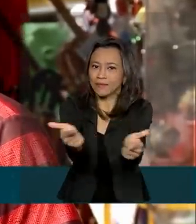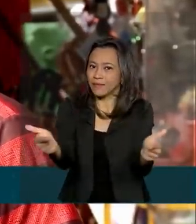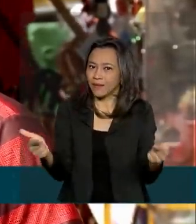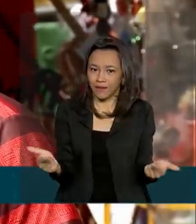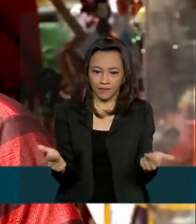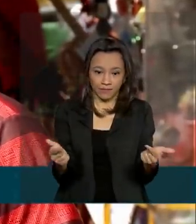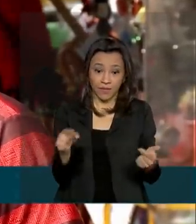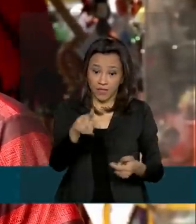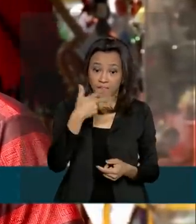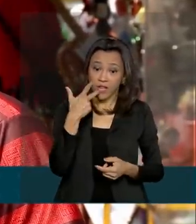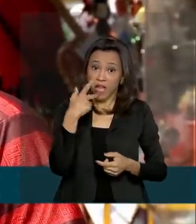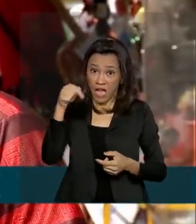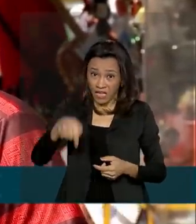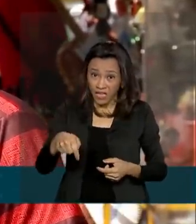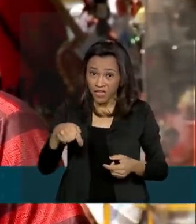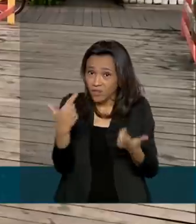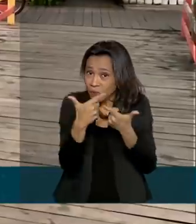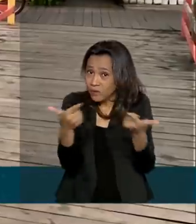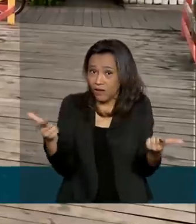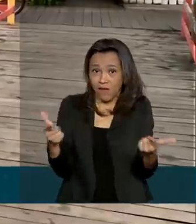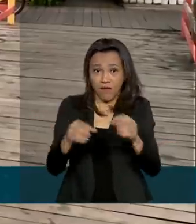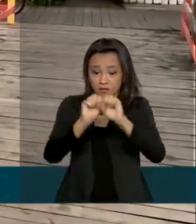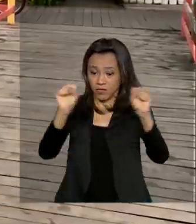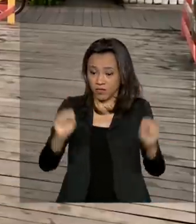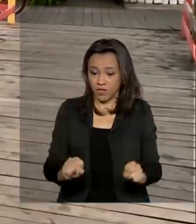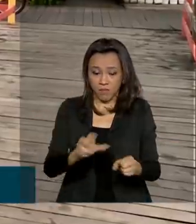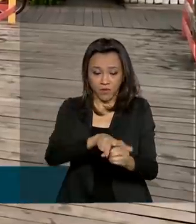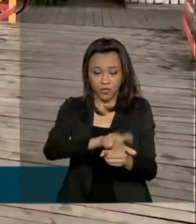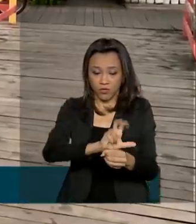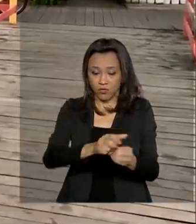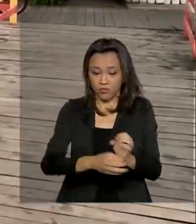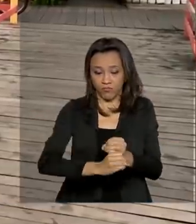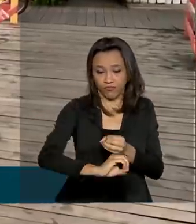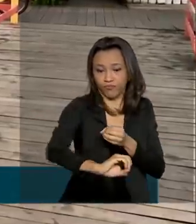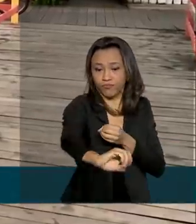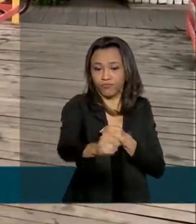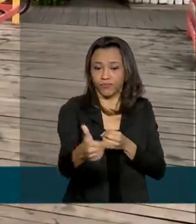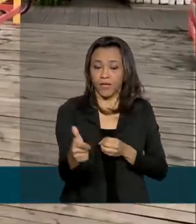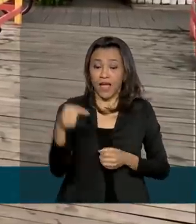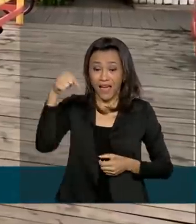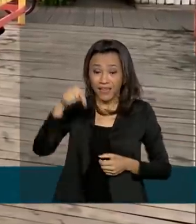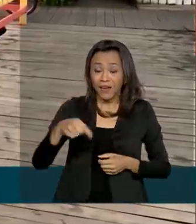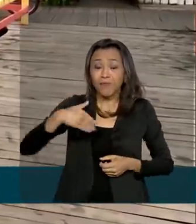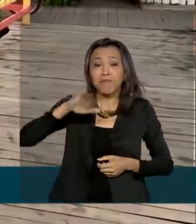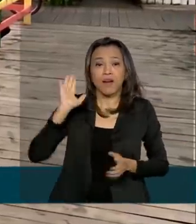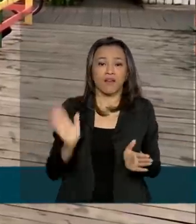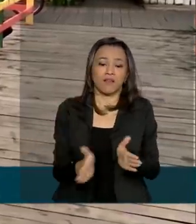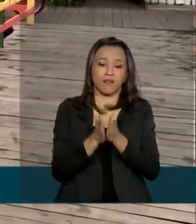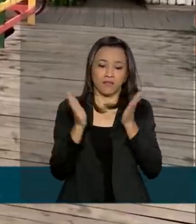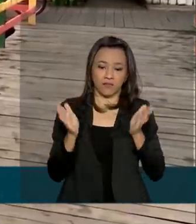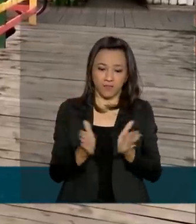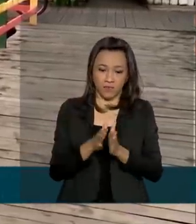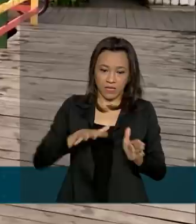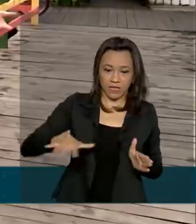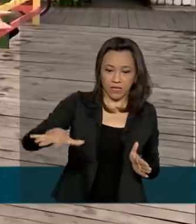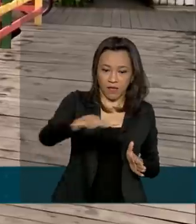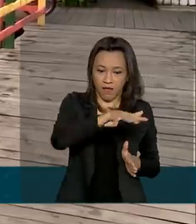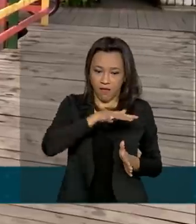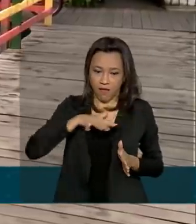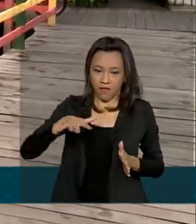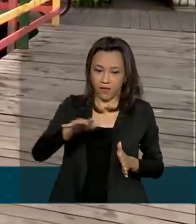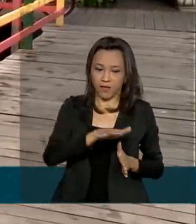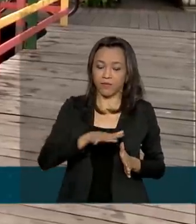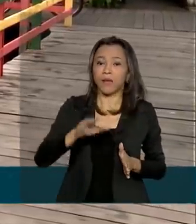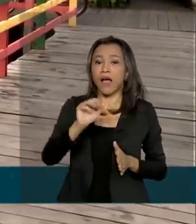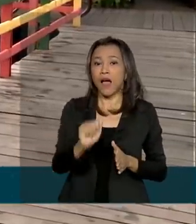saneamento básico, praticamente, nós não temos. O bairro do Capim Marinho é o mais carente do município de Afuá. Aqui,